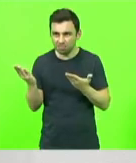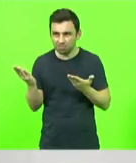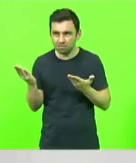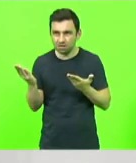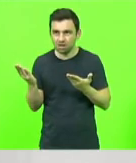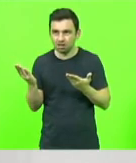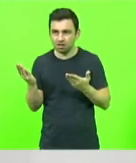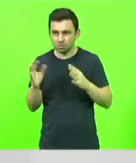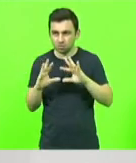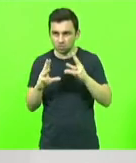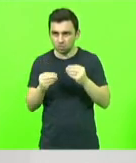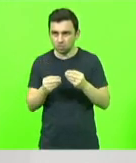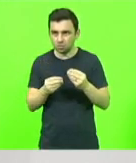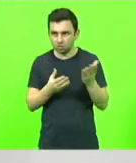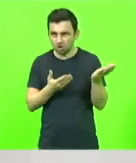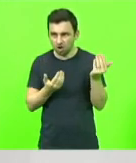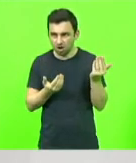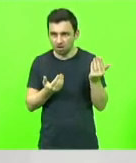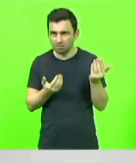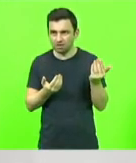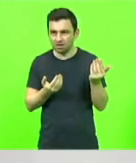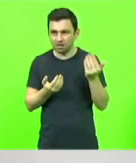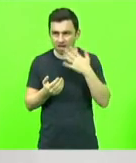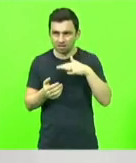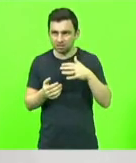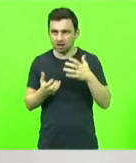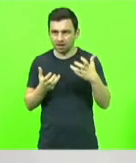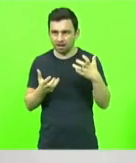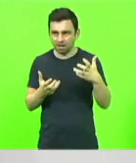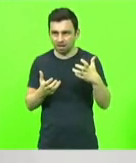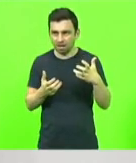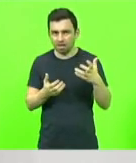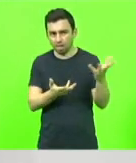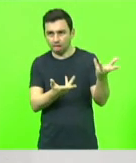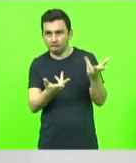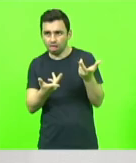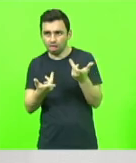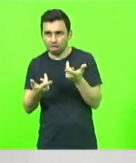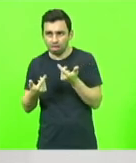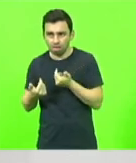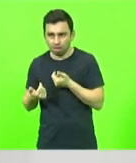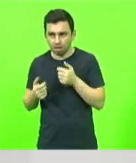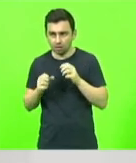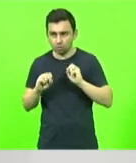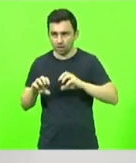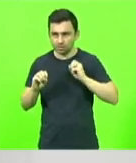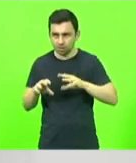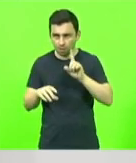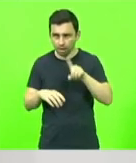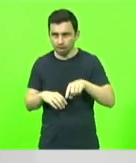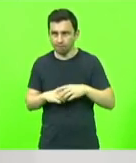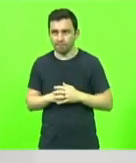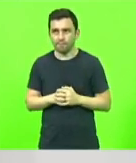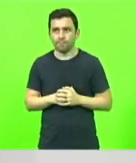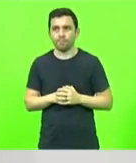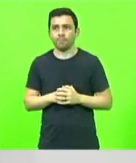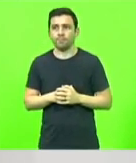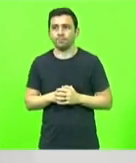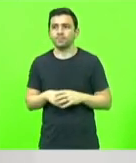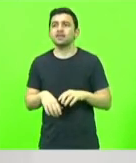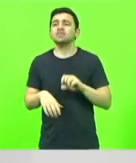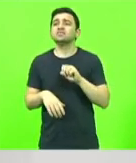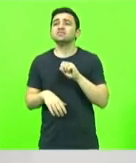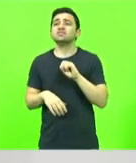para essas escolas que nós queremos ser atraentes enquanto educação? E eu pergunto, e se